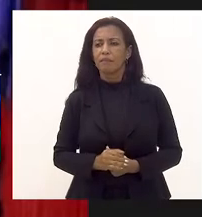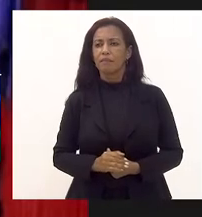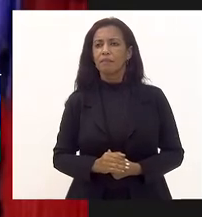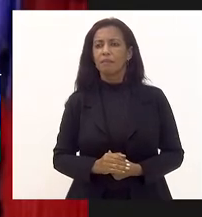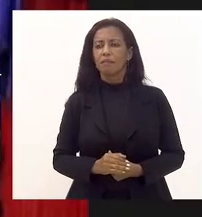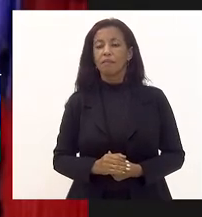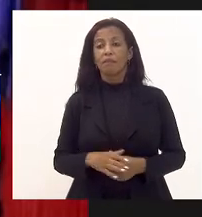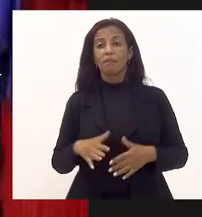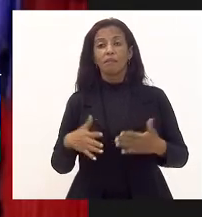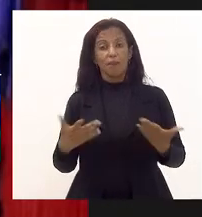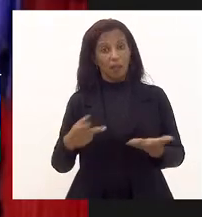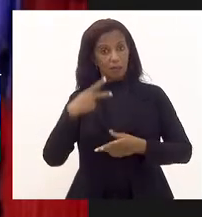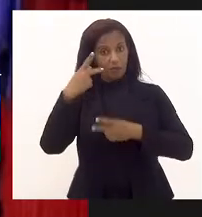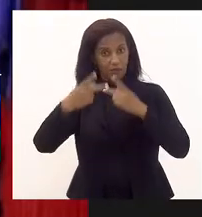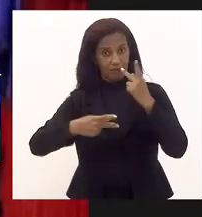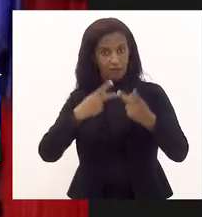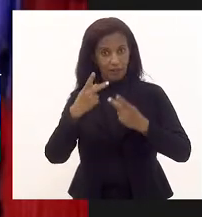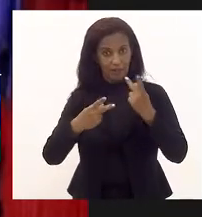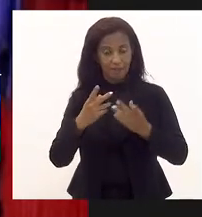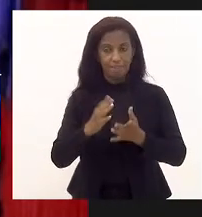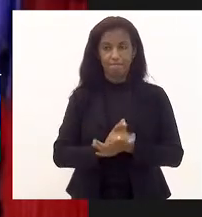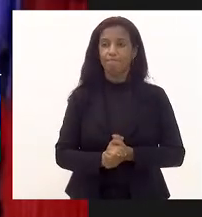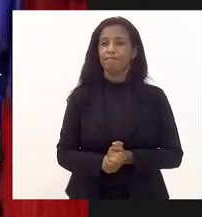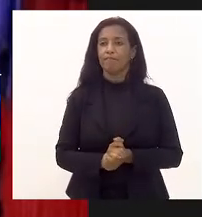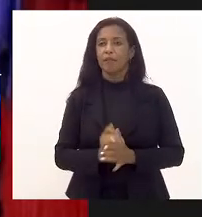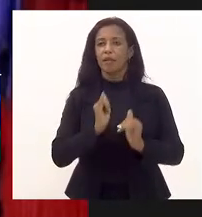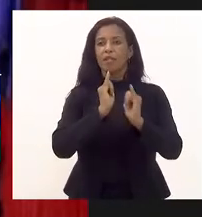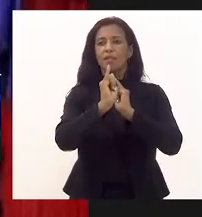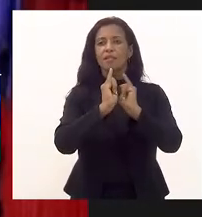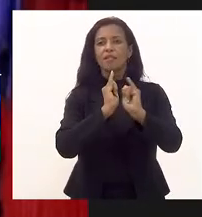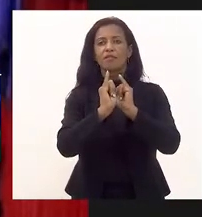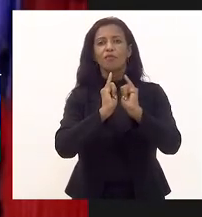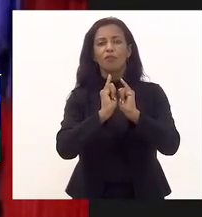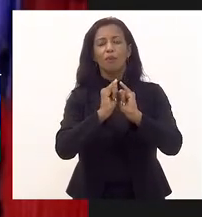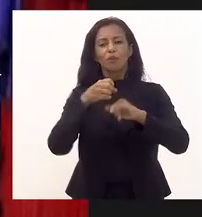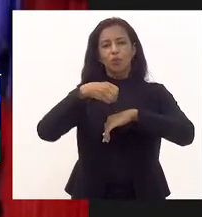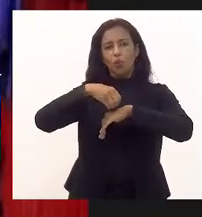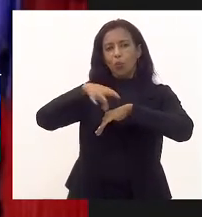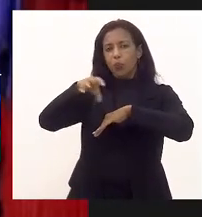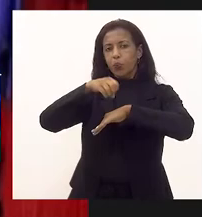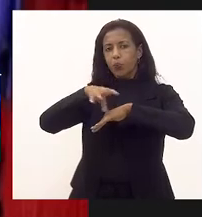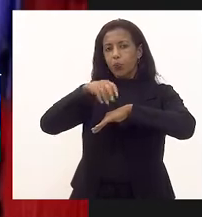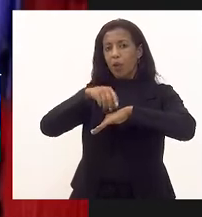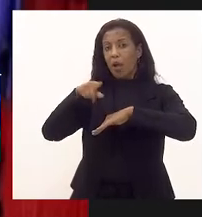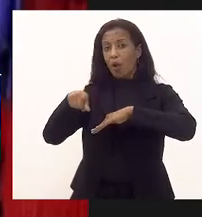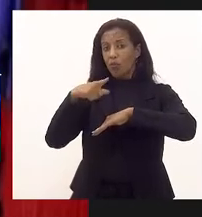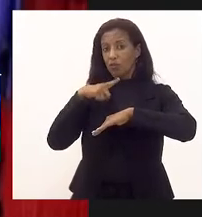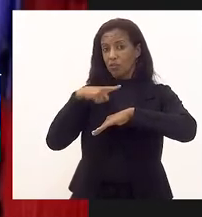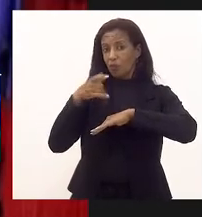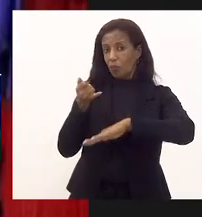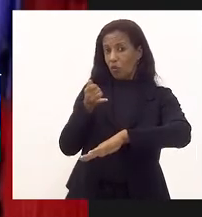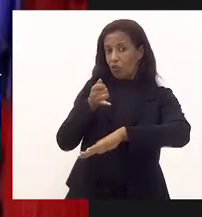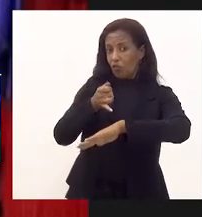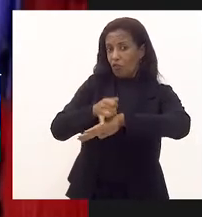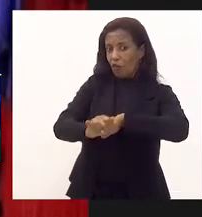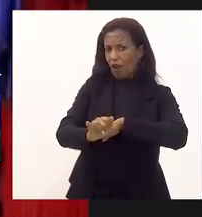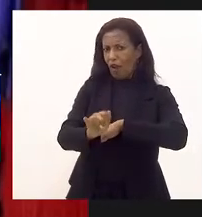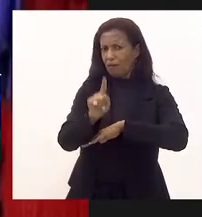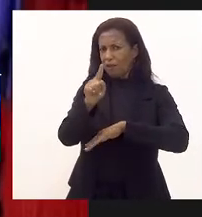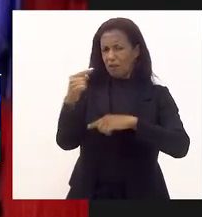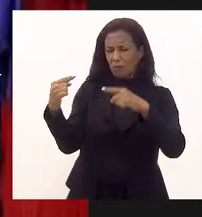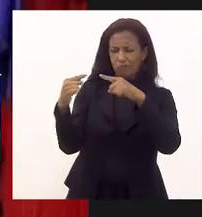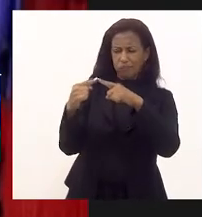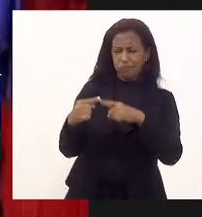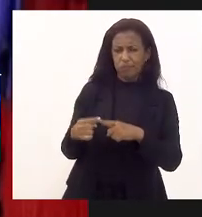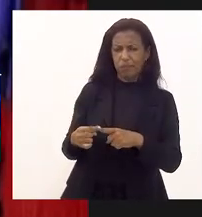Cabe relatar que as informações obtidas a quais embasar esse discurso estão equivocadas e não correspondem